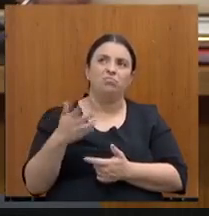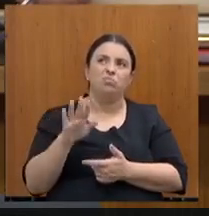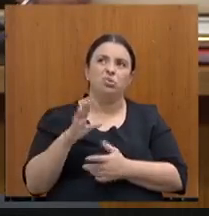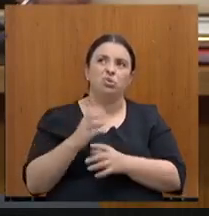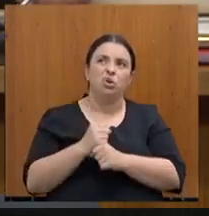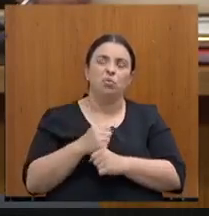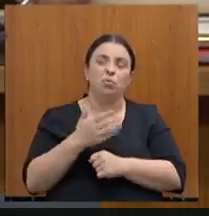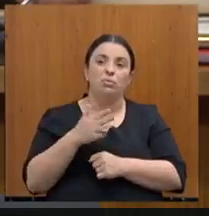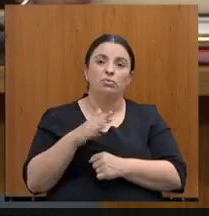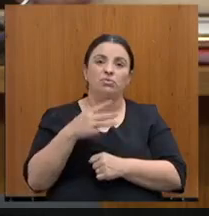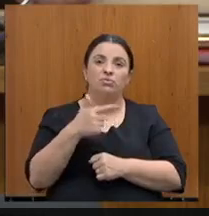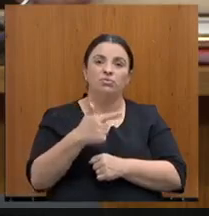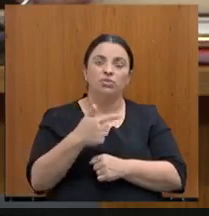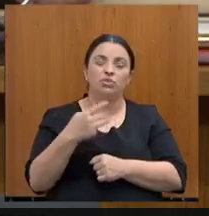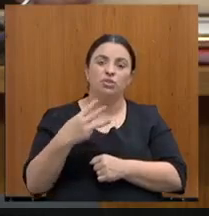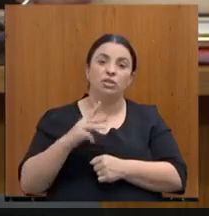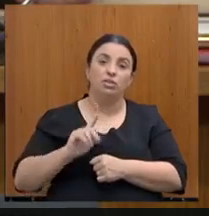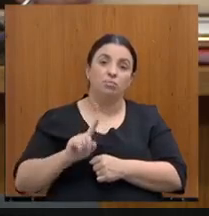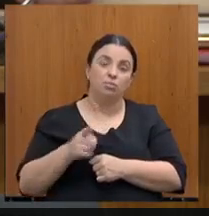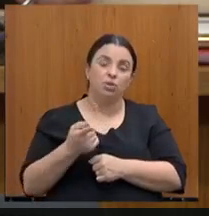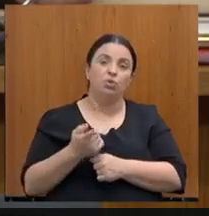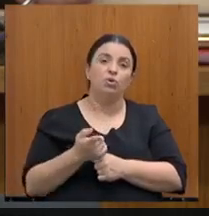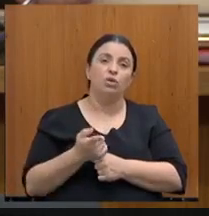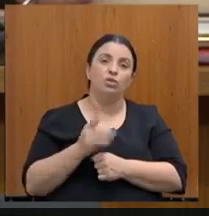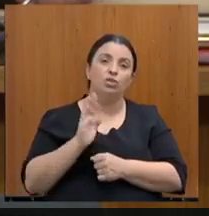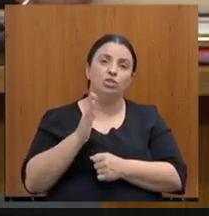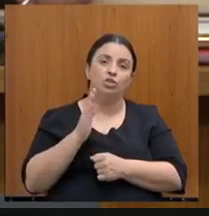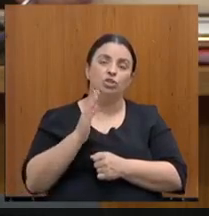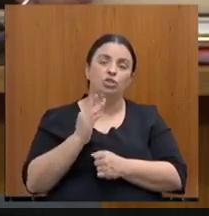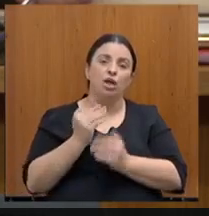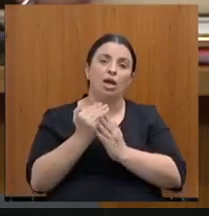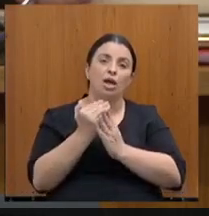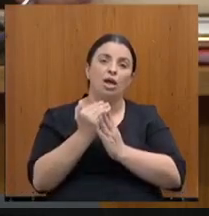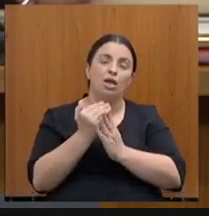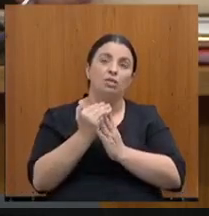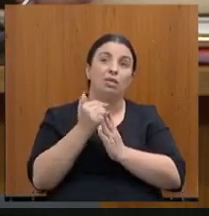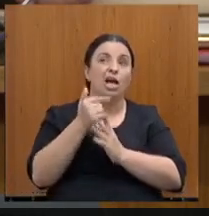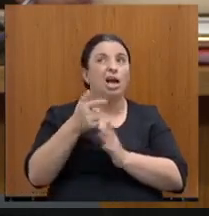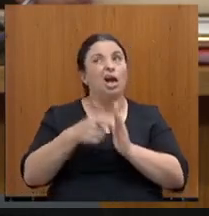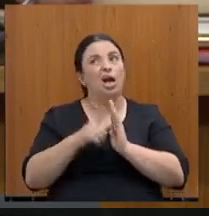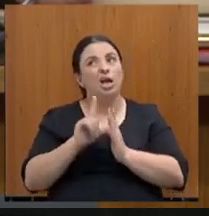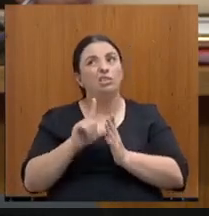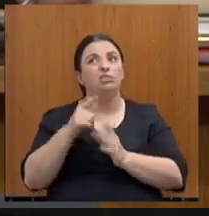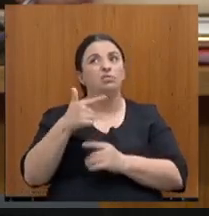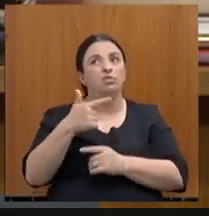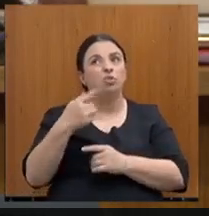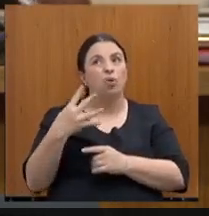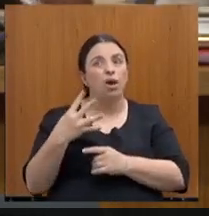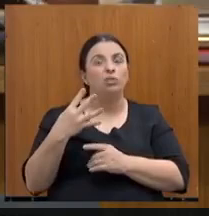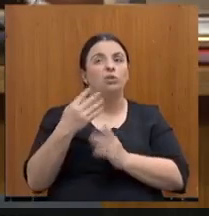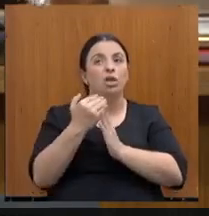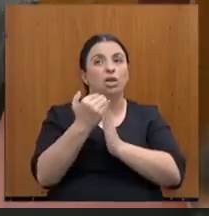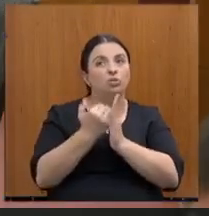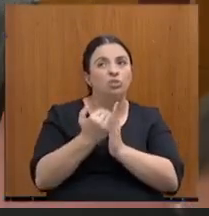bilhões, a gente reduziu de 24 para 23 bilhões, mas ainda temos aí restos a pagar.